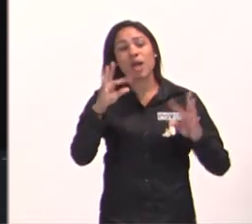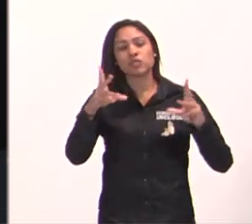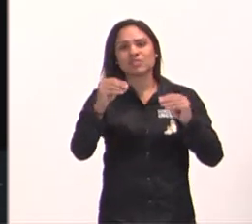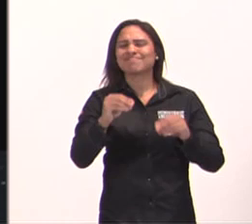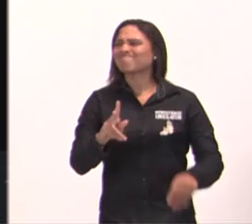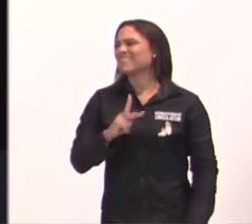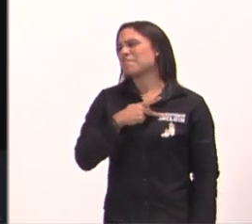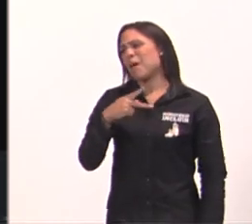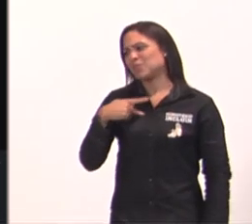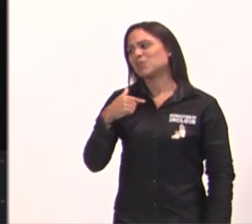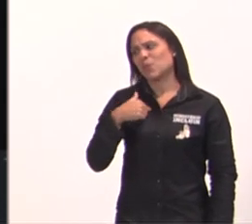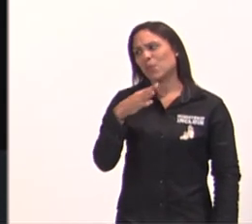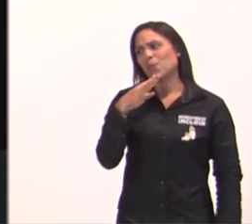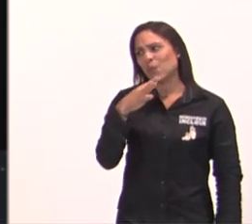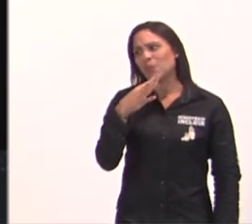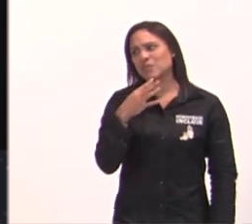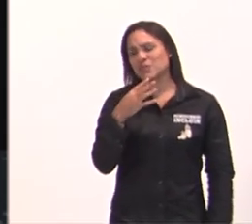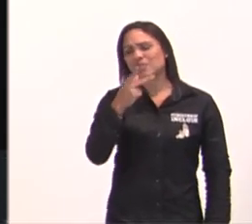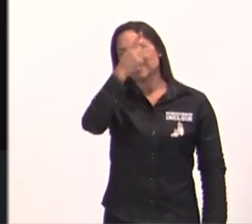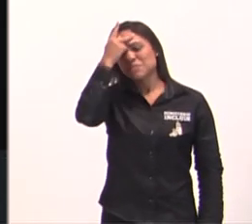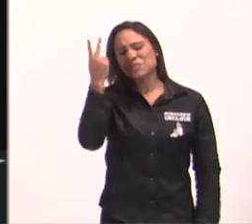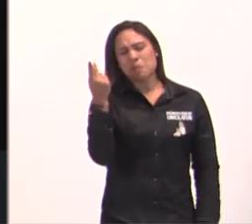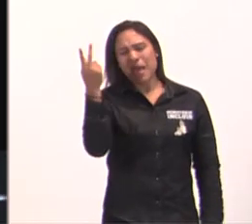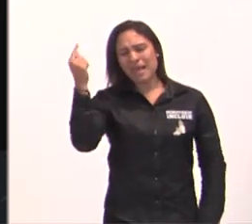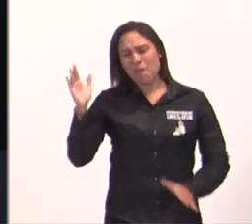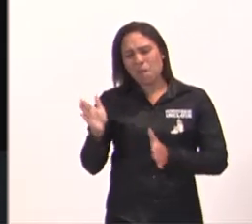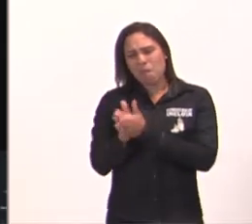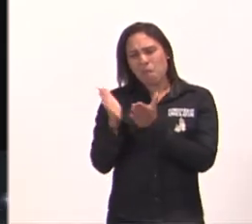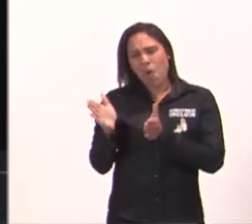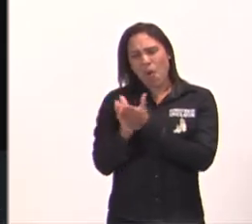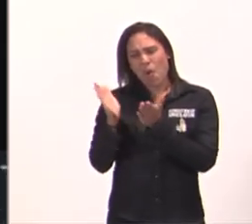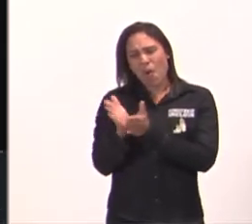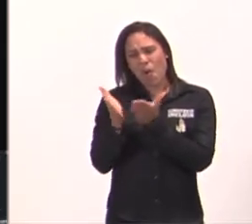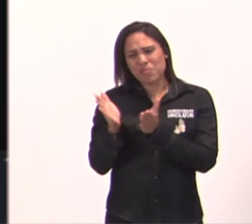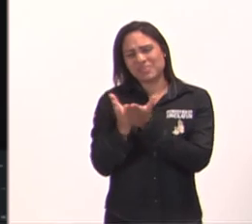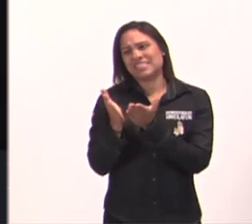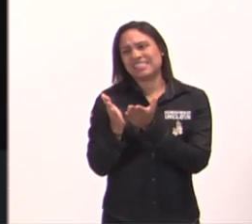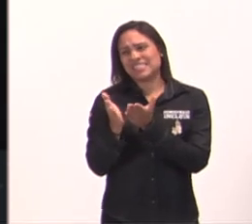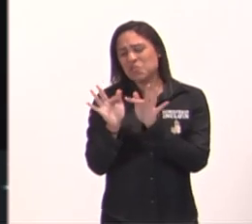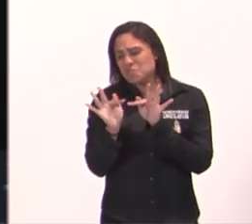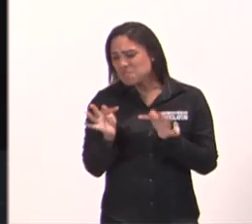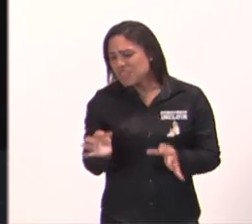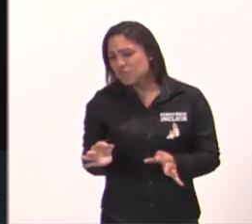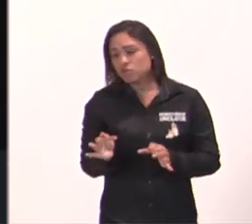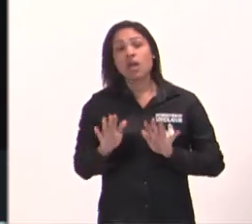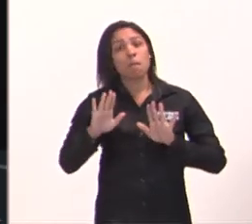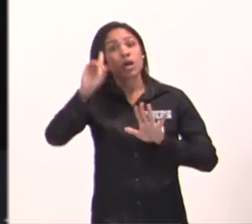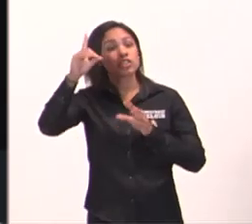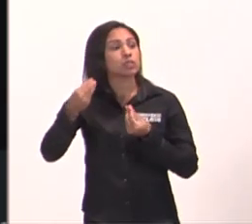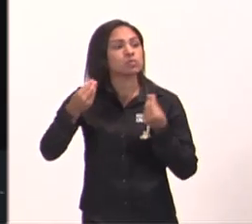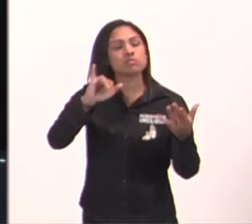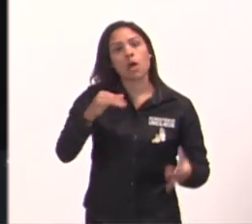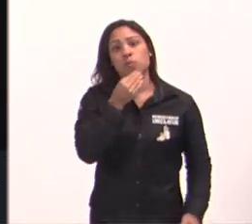dificuldade, maior pobreza, maior isso, Deus de alguma maneira abre uma porta, pode ser umazinha só, é a chance